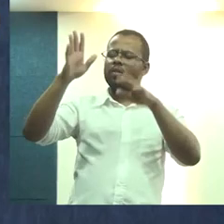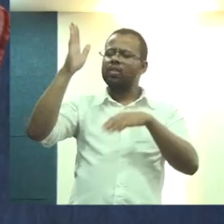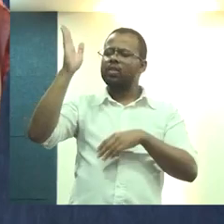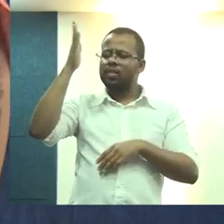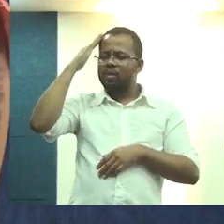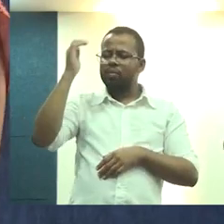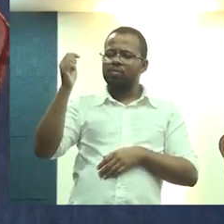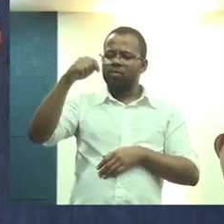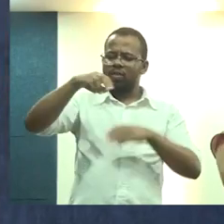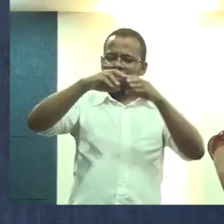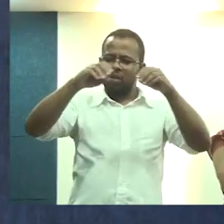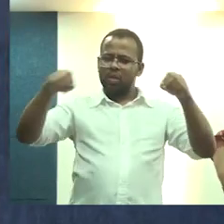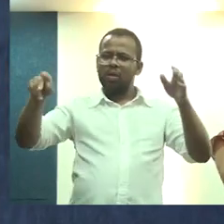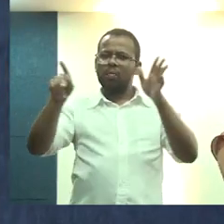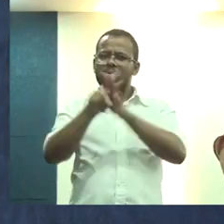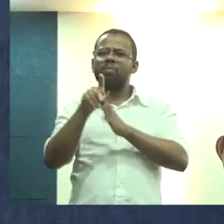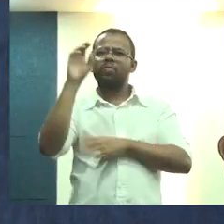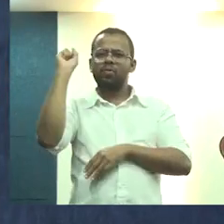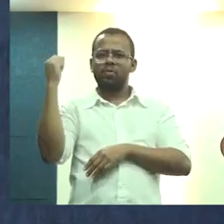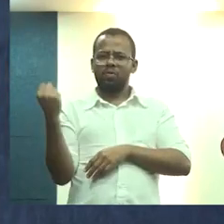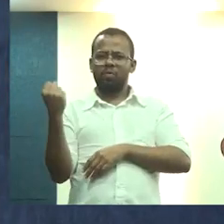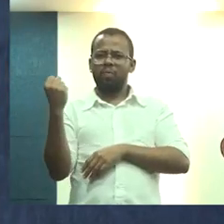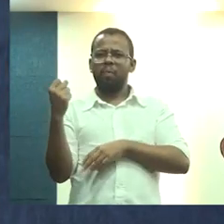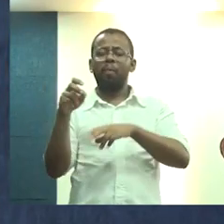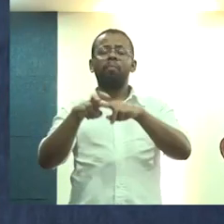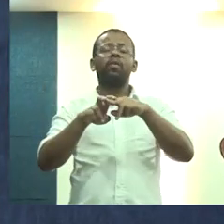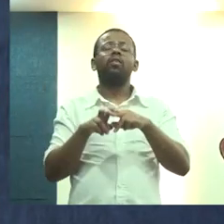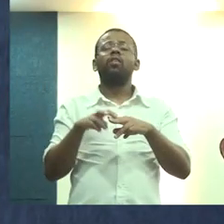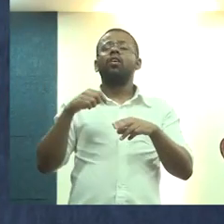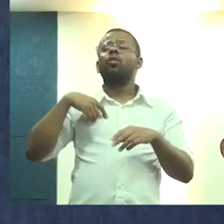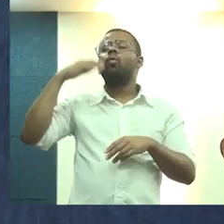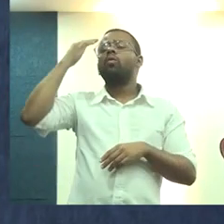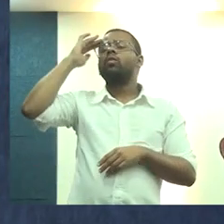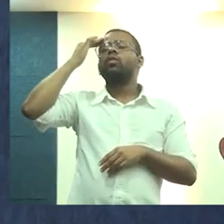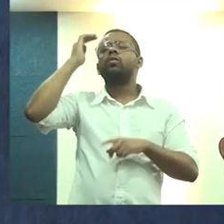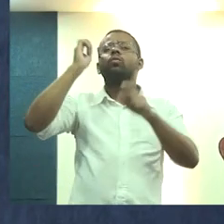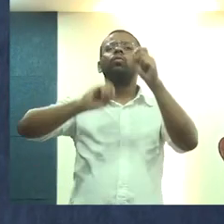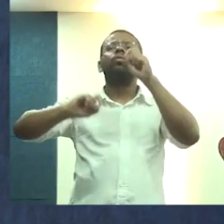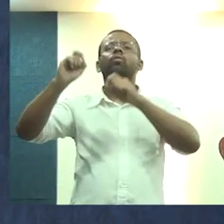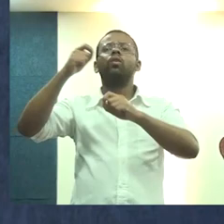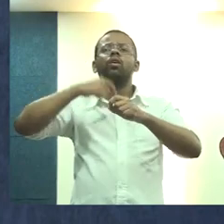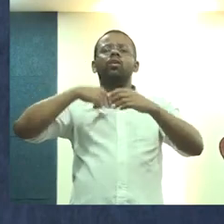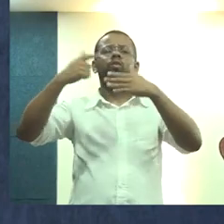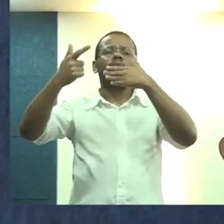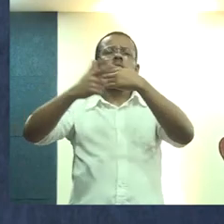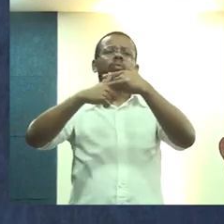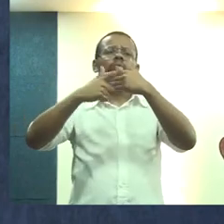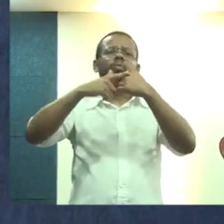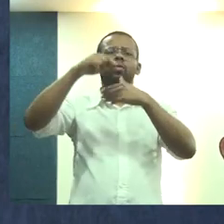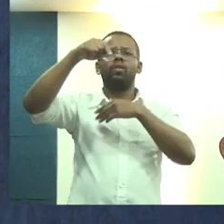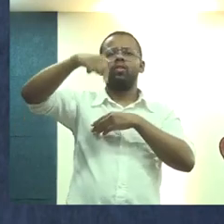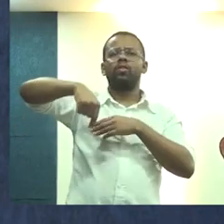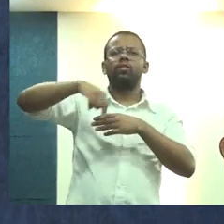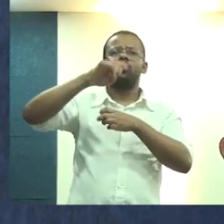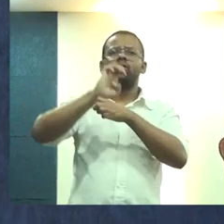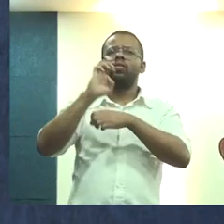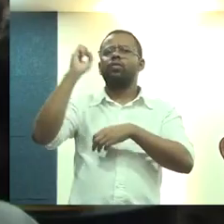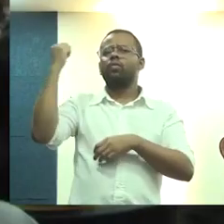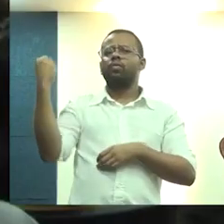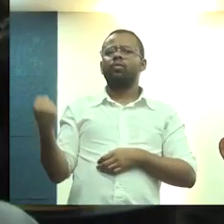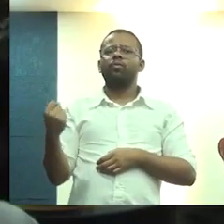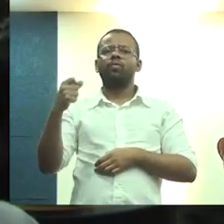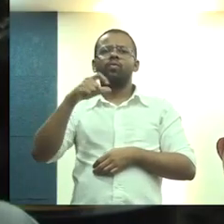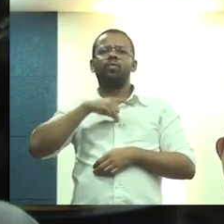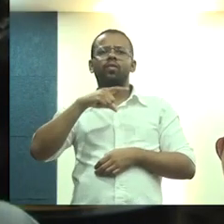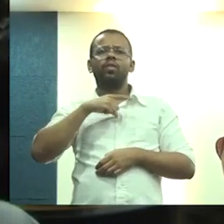da nossa terra. E, justamente, porque eu entendo que o nosso papel aqui em Sergipe, a gente